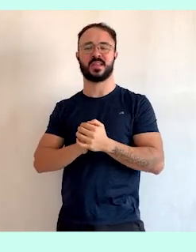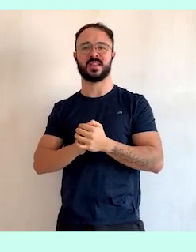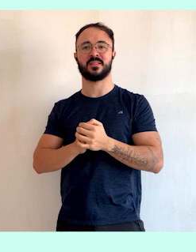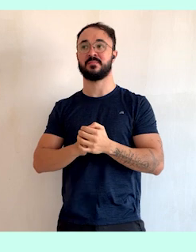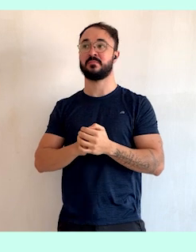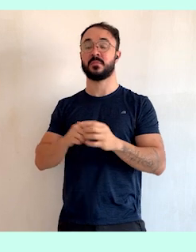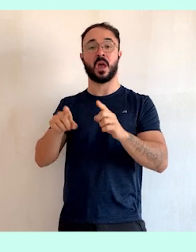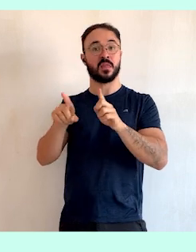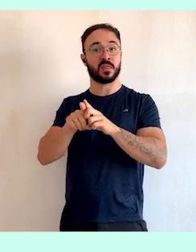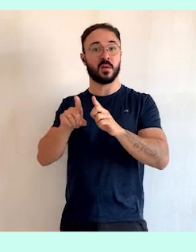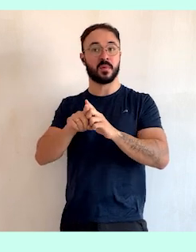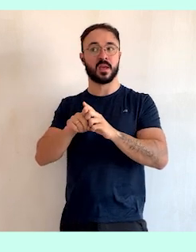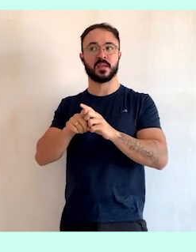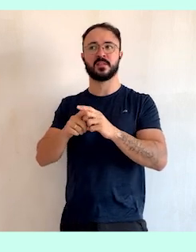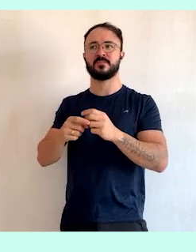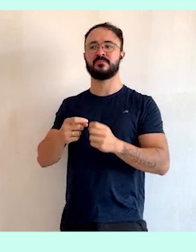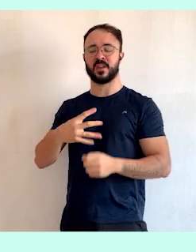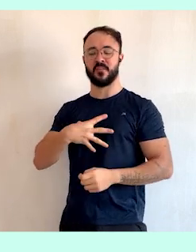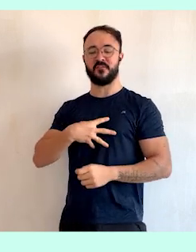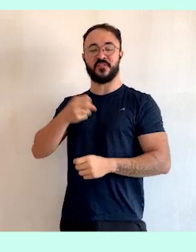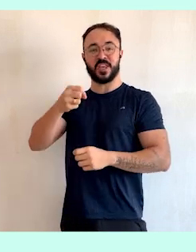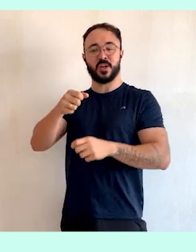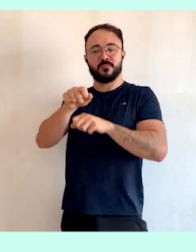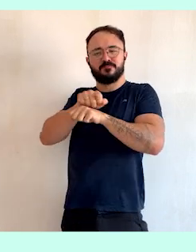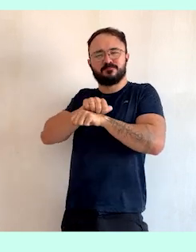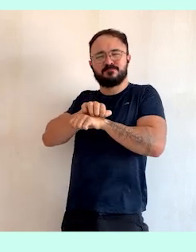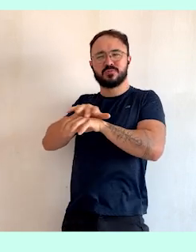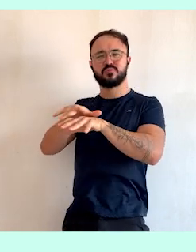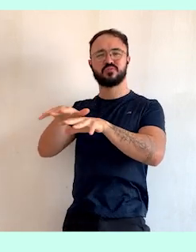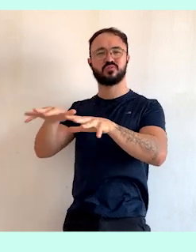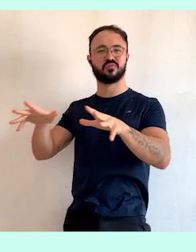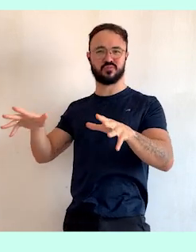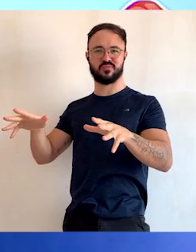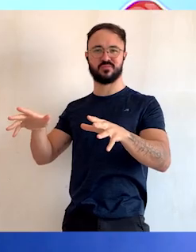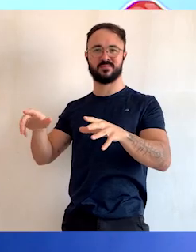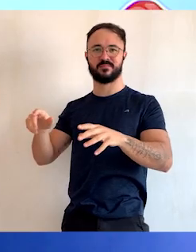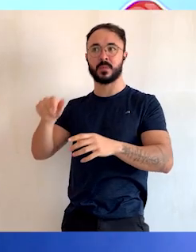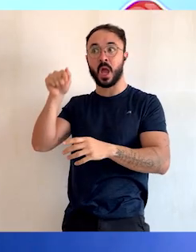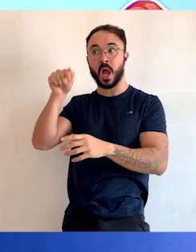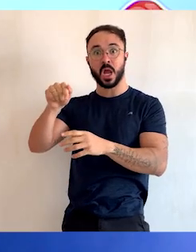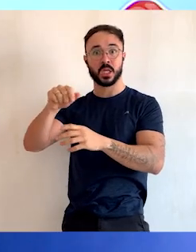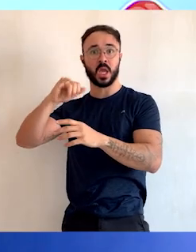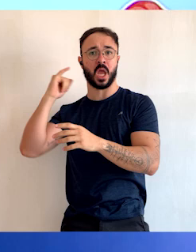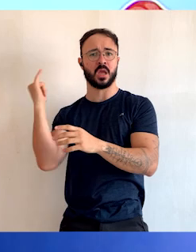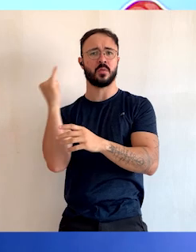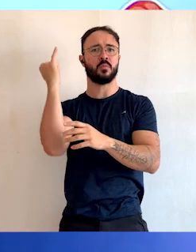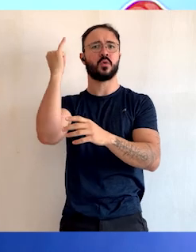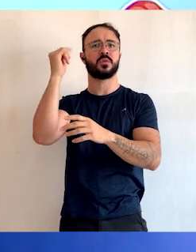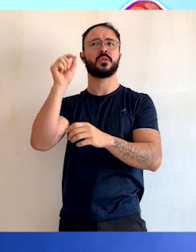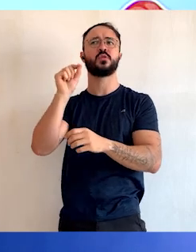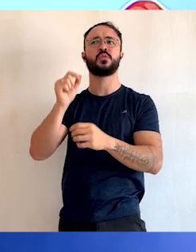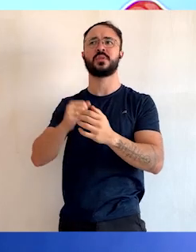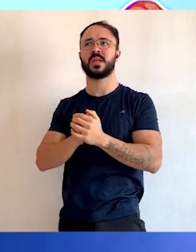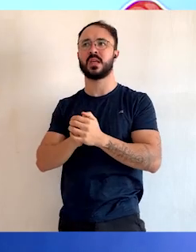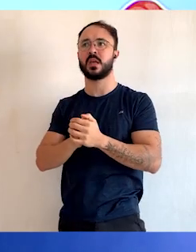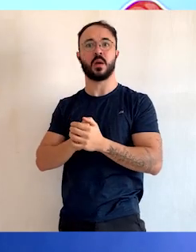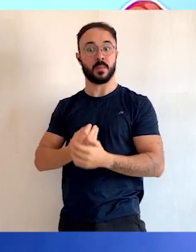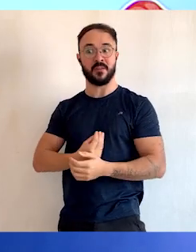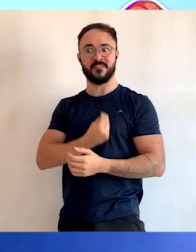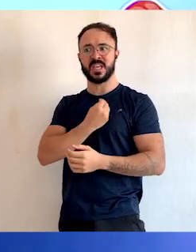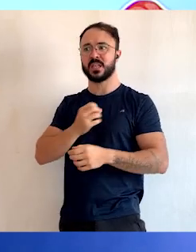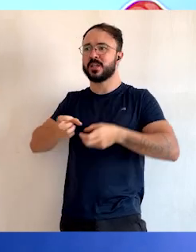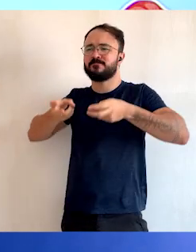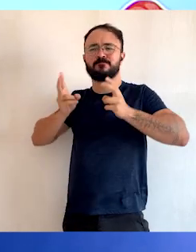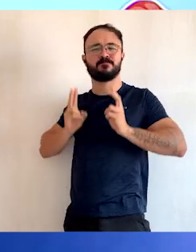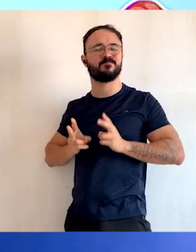A reprodução é superimportante para perpetuar a espécie, para que a espécie